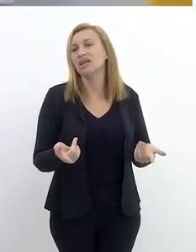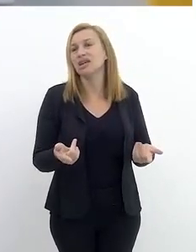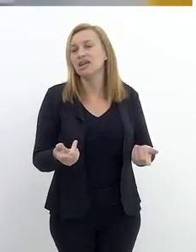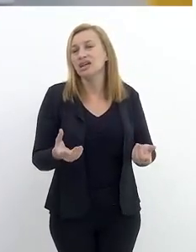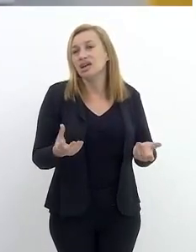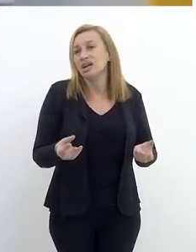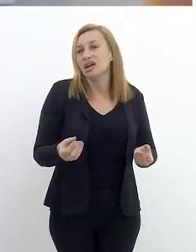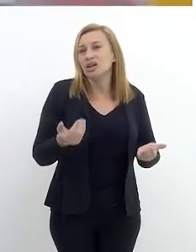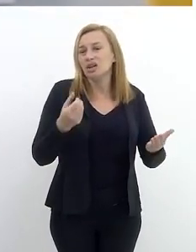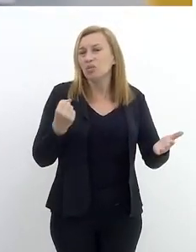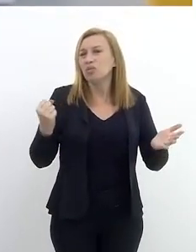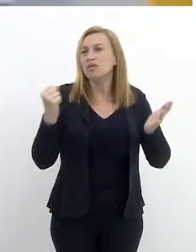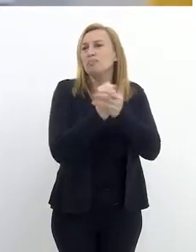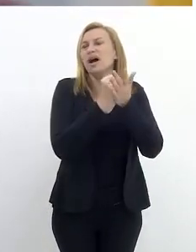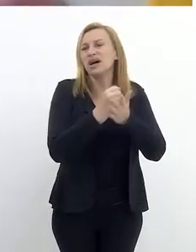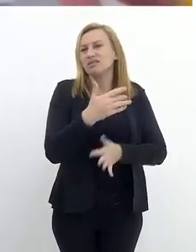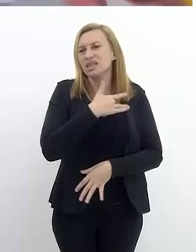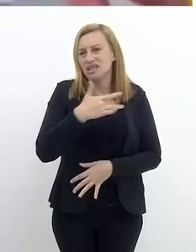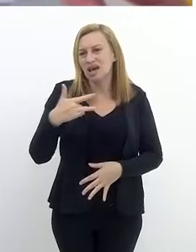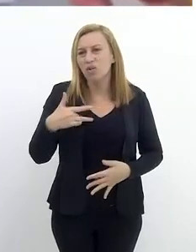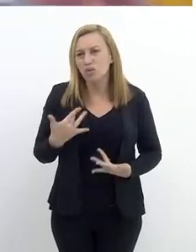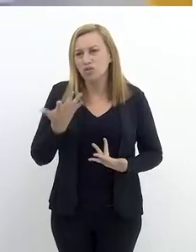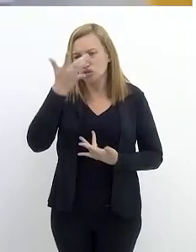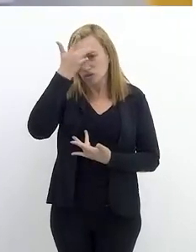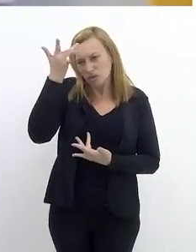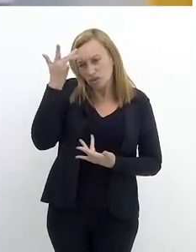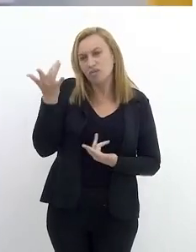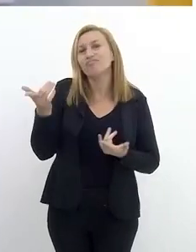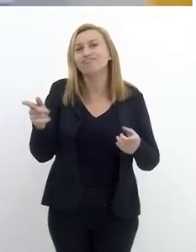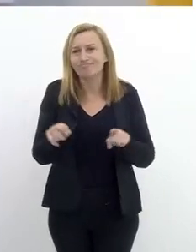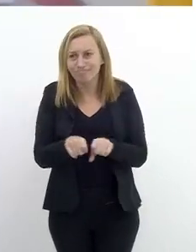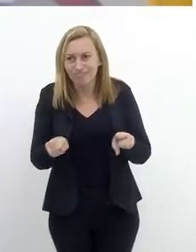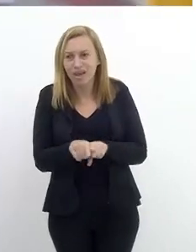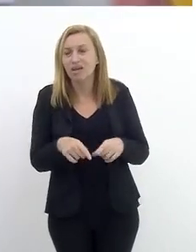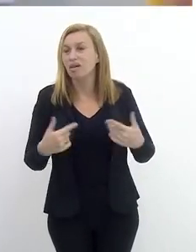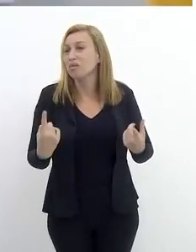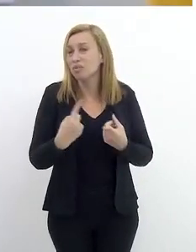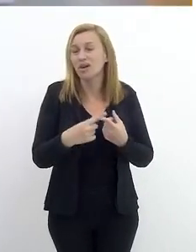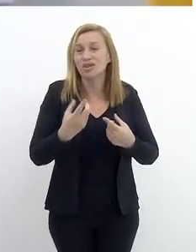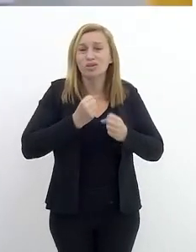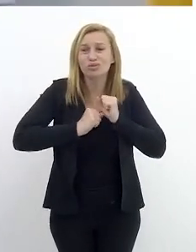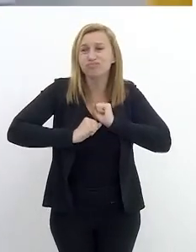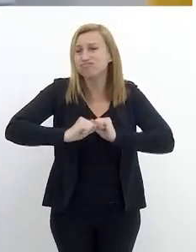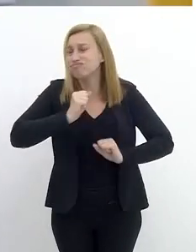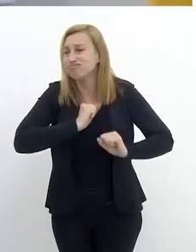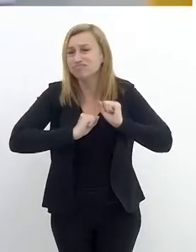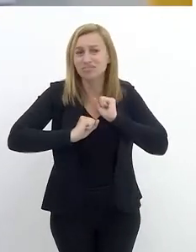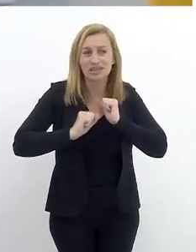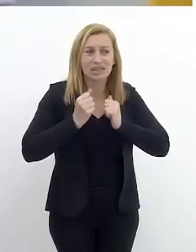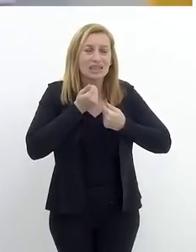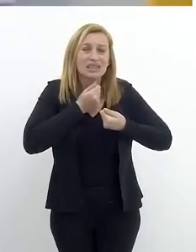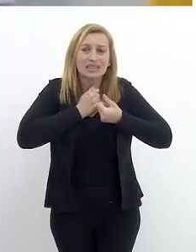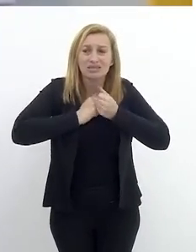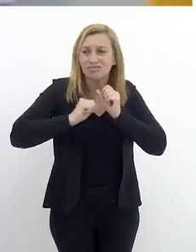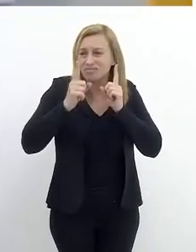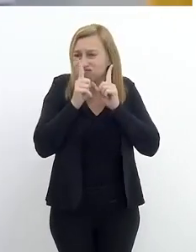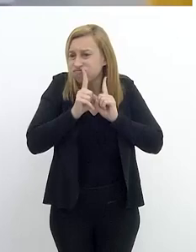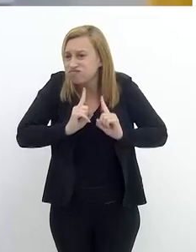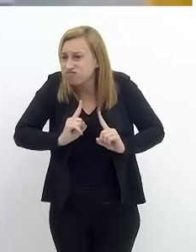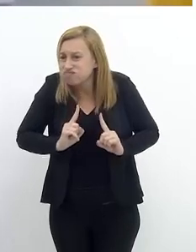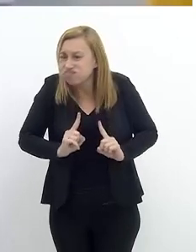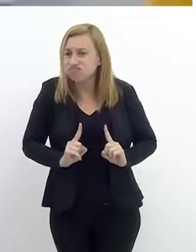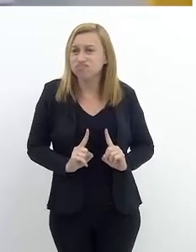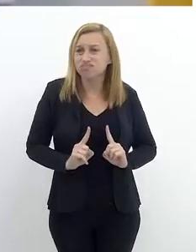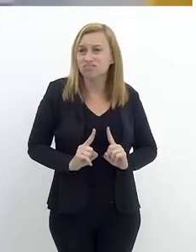econômica, a segurança e imaginam o impacto na saúde física e na saúde mental, porque a gente tem toda a angústia do desaparecimento somado aos